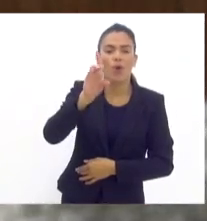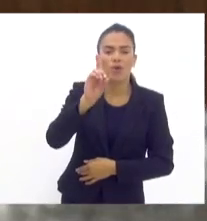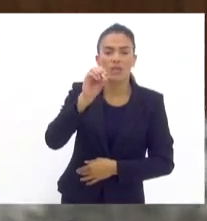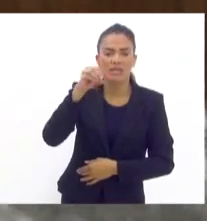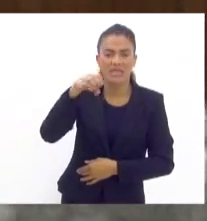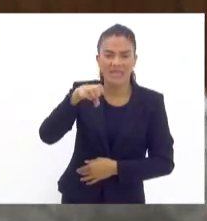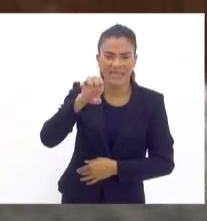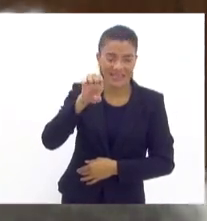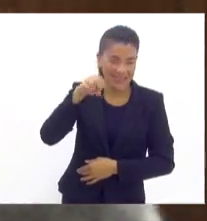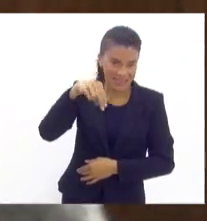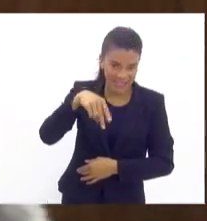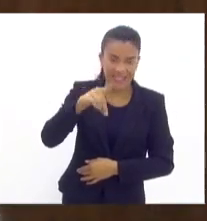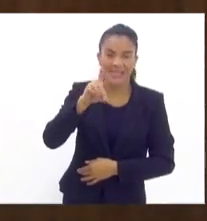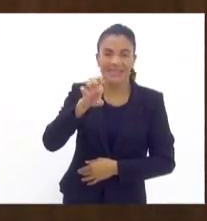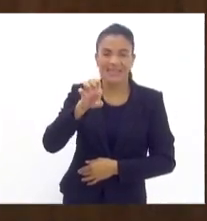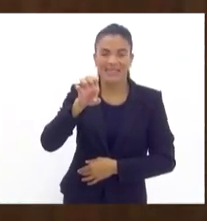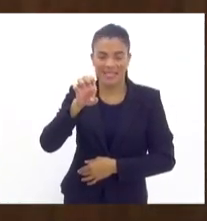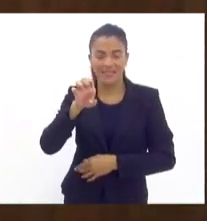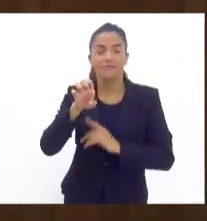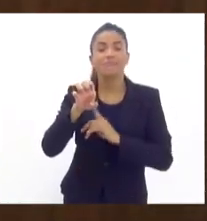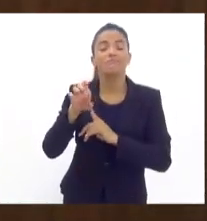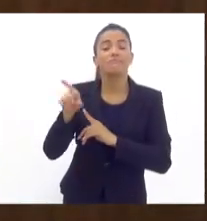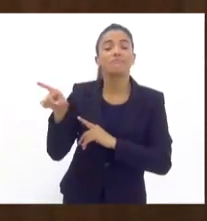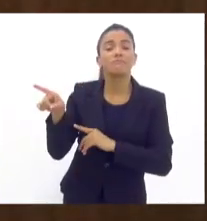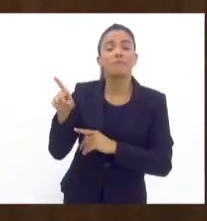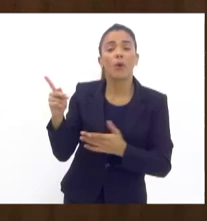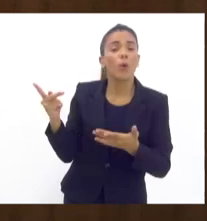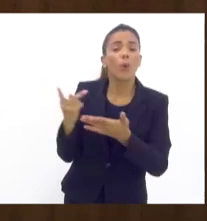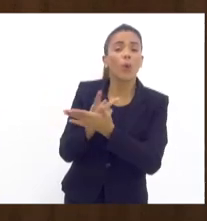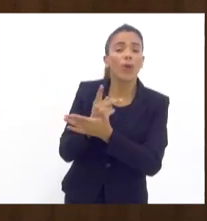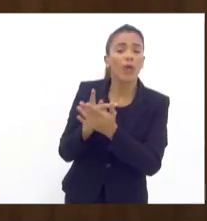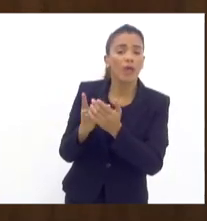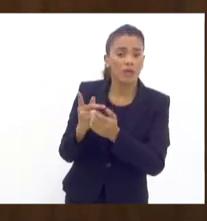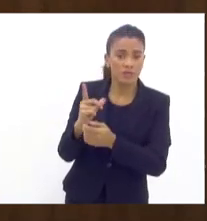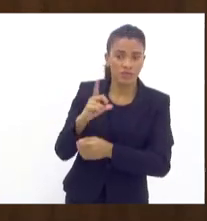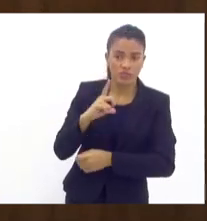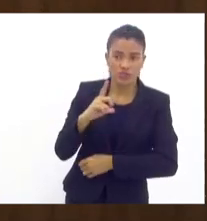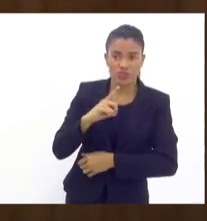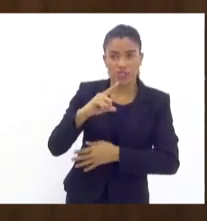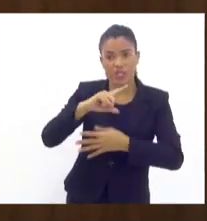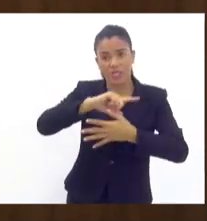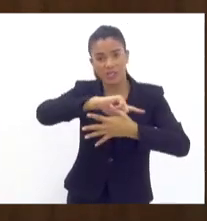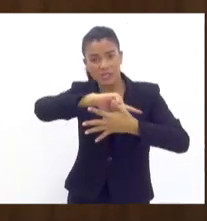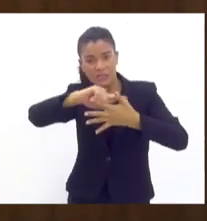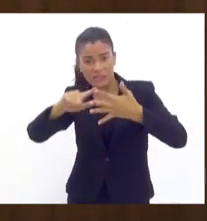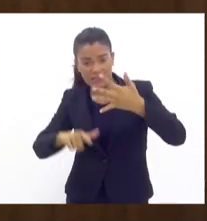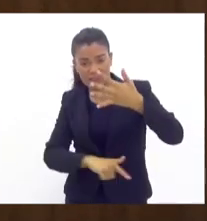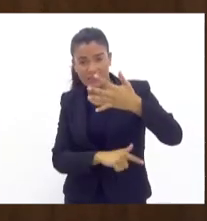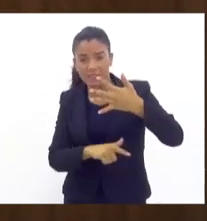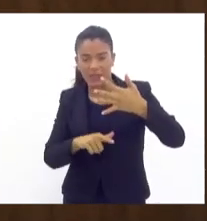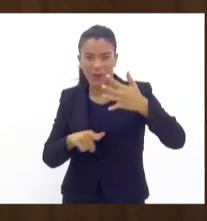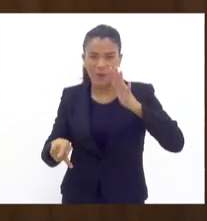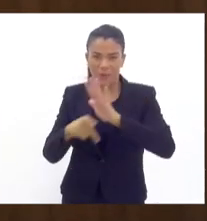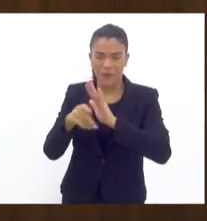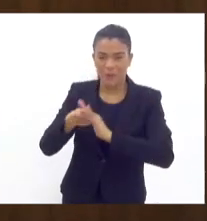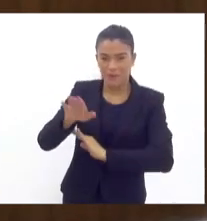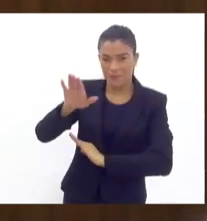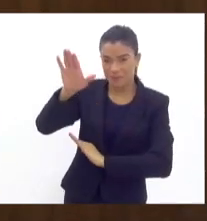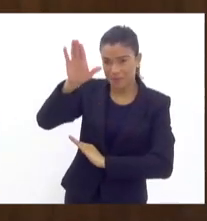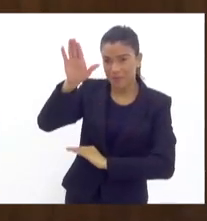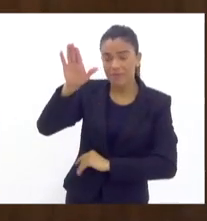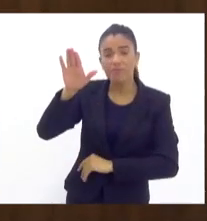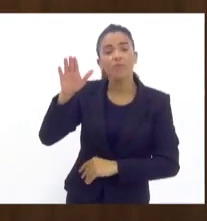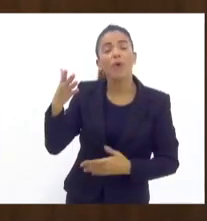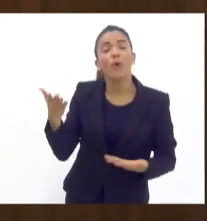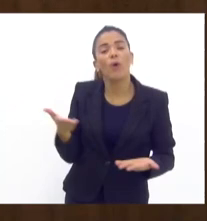a cadeia hierárquica do Dendê, as cinco cadeiras hierárquicas ali do Dendê. E nós vemos hoje